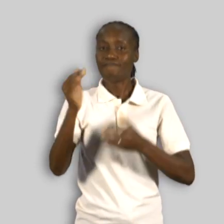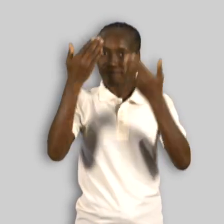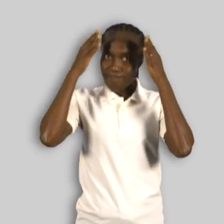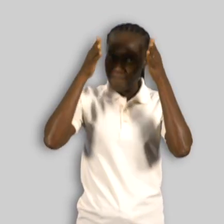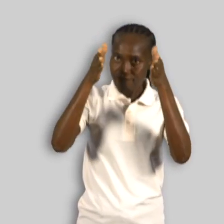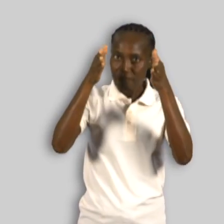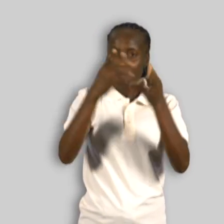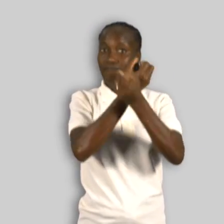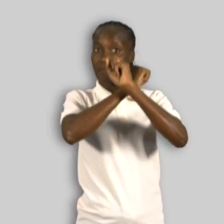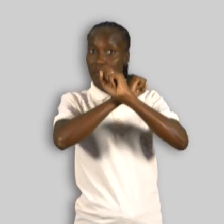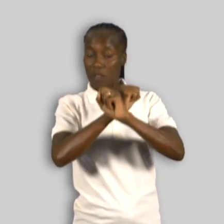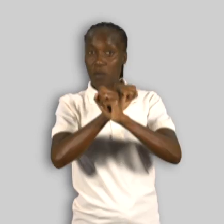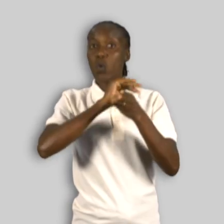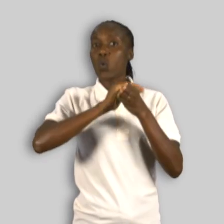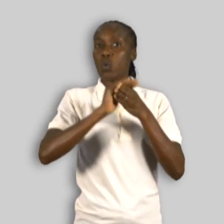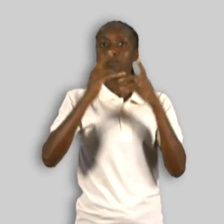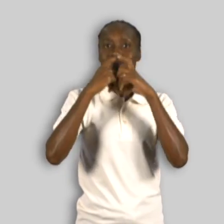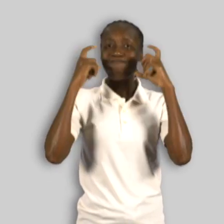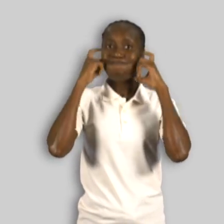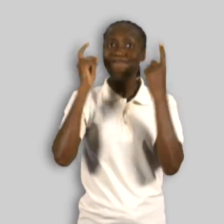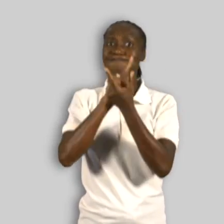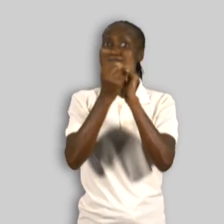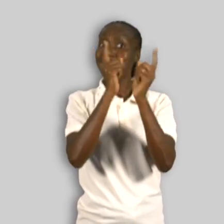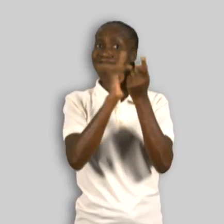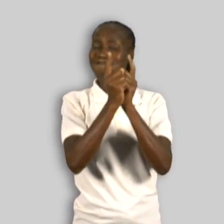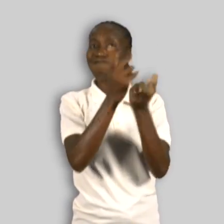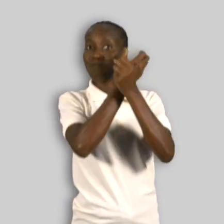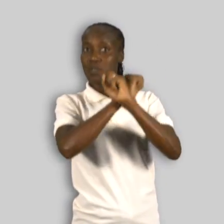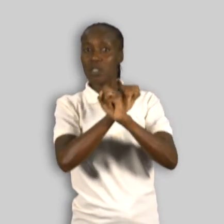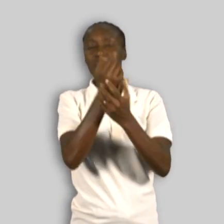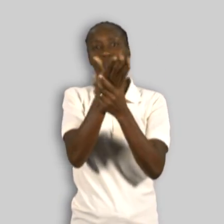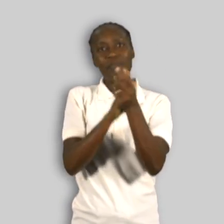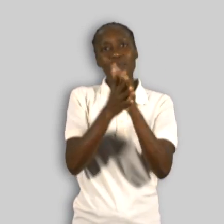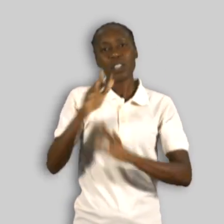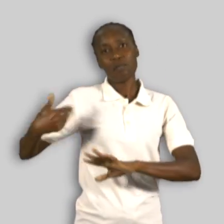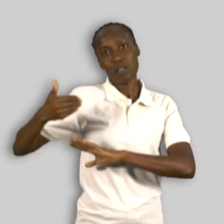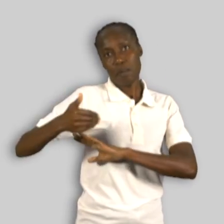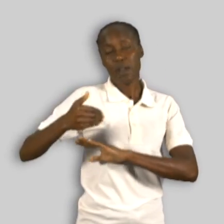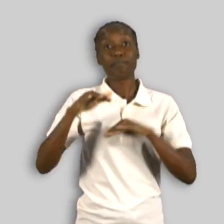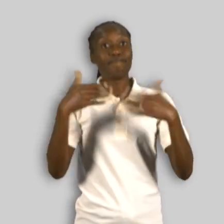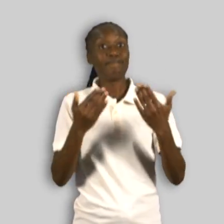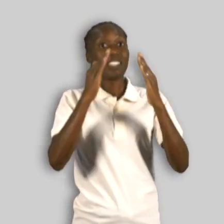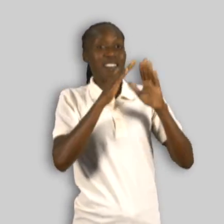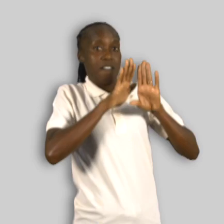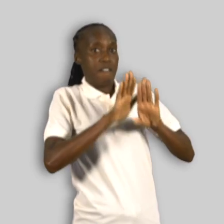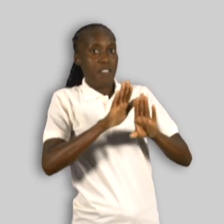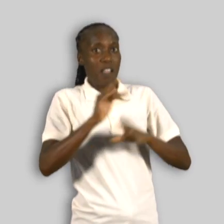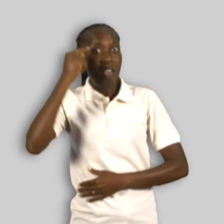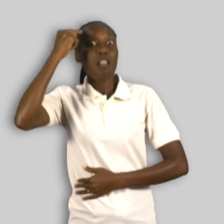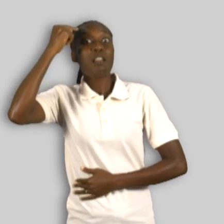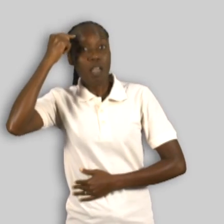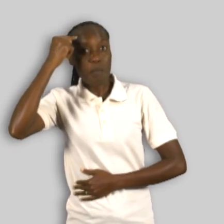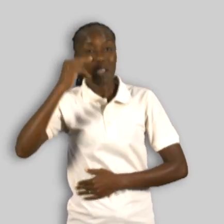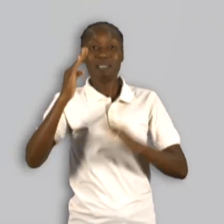medidas de prevenção. Usar a máscara, evitar os aglomerados e higienizar as mãos várias vezes ao dia. Fique em casa